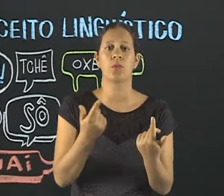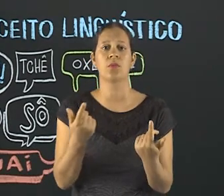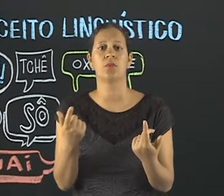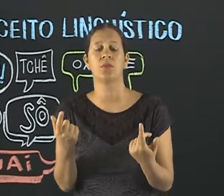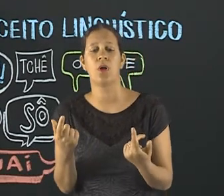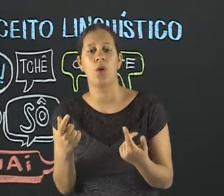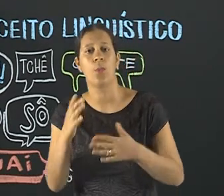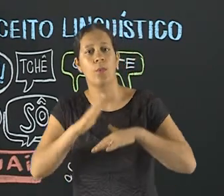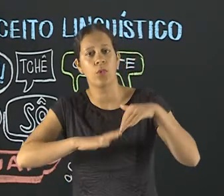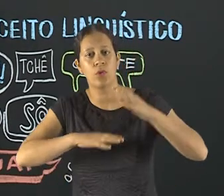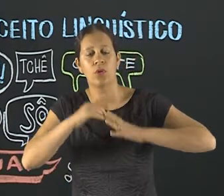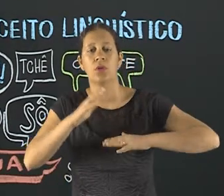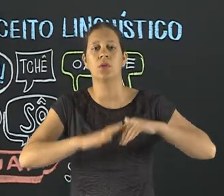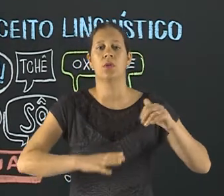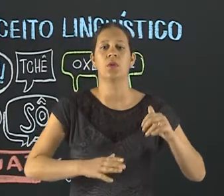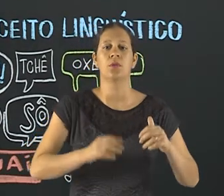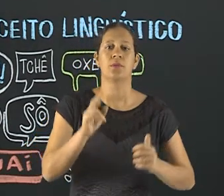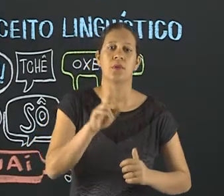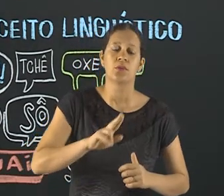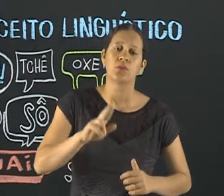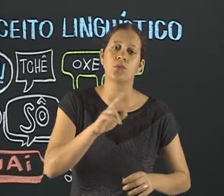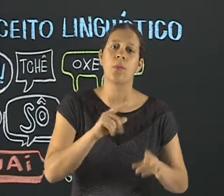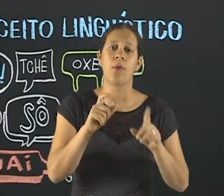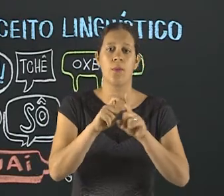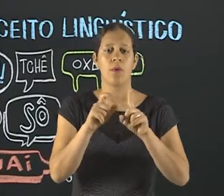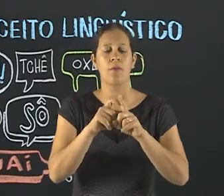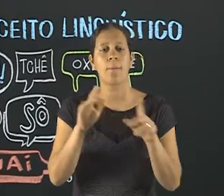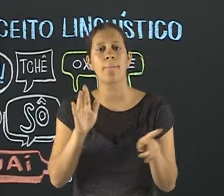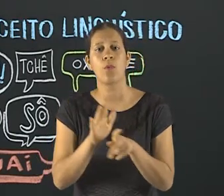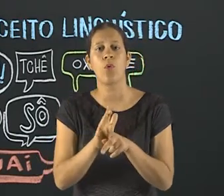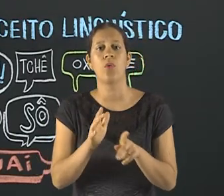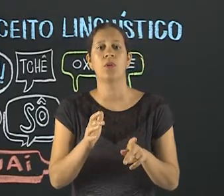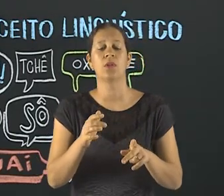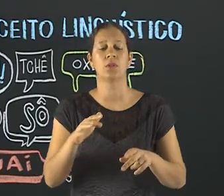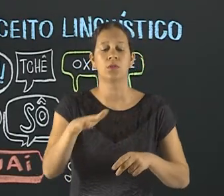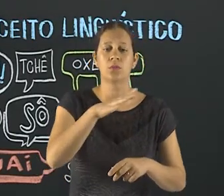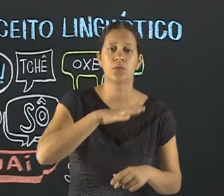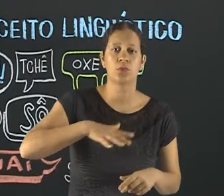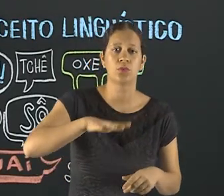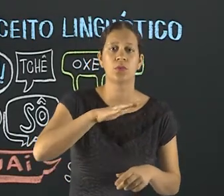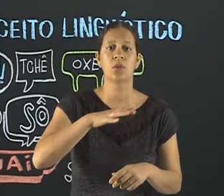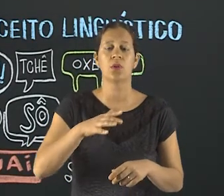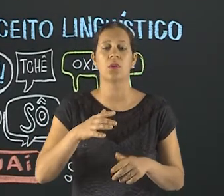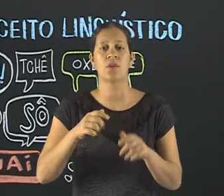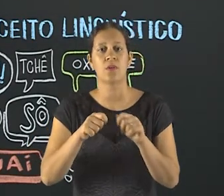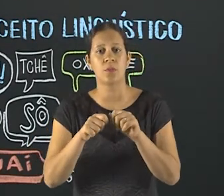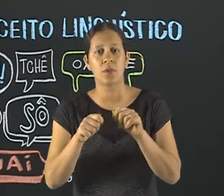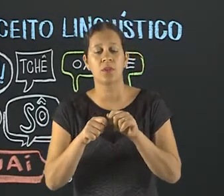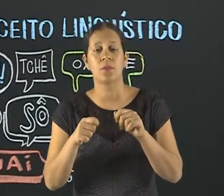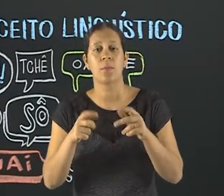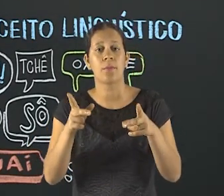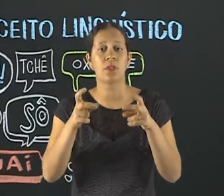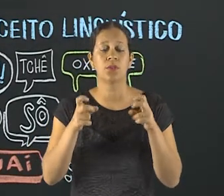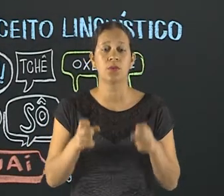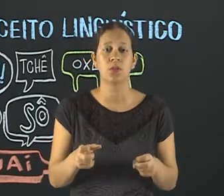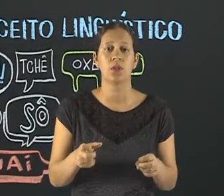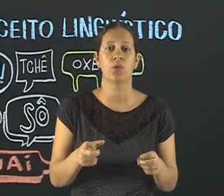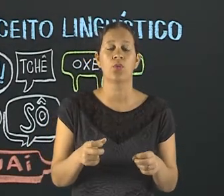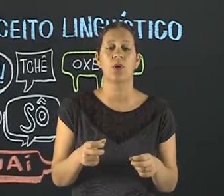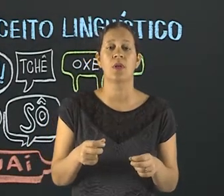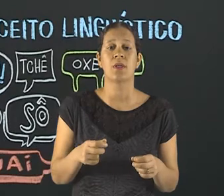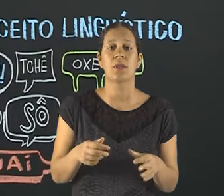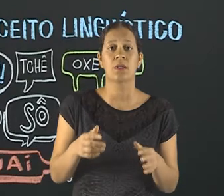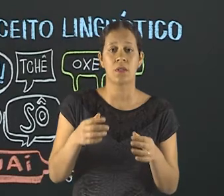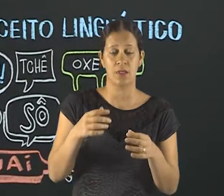grupo. Pode ser um grupo profissional, um grupo que utiliza determinadas palavras que são muito próprias de um ambiente, de uma construção. Então, perceba,